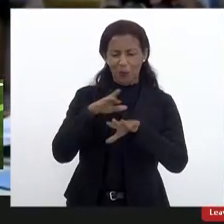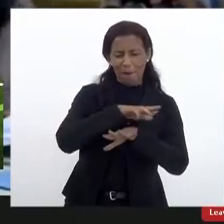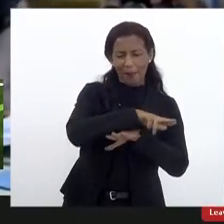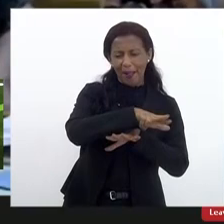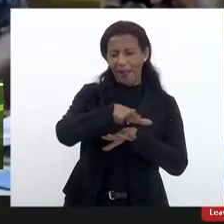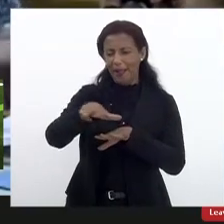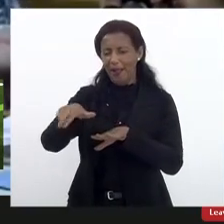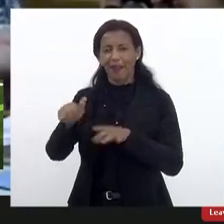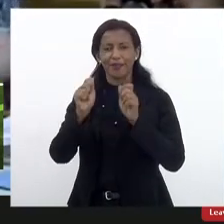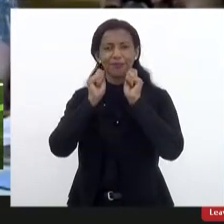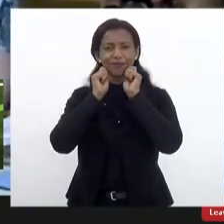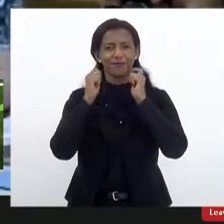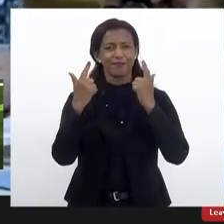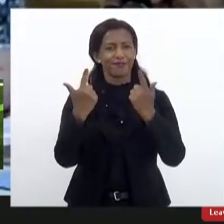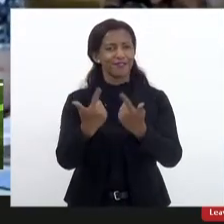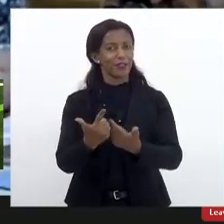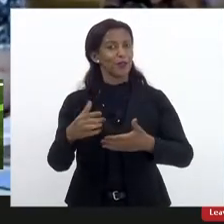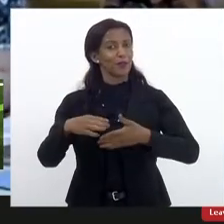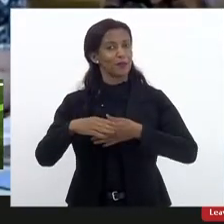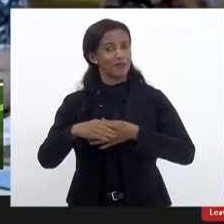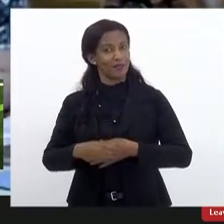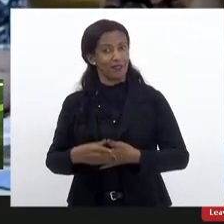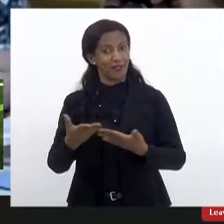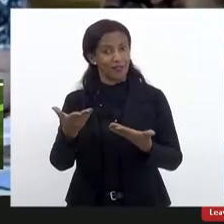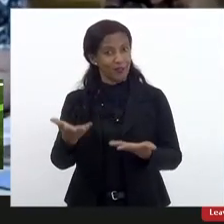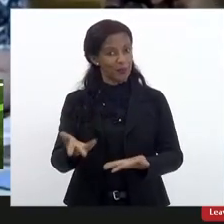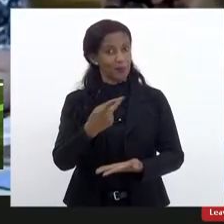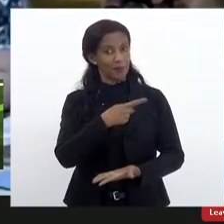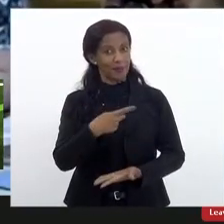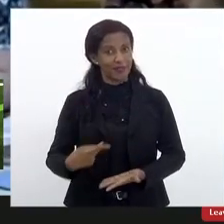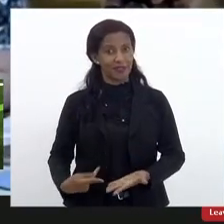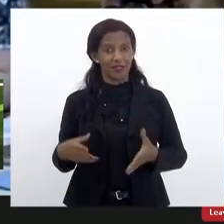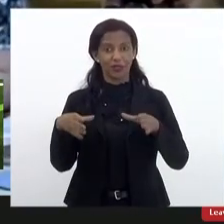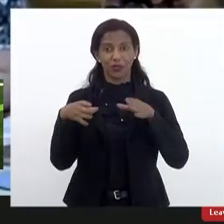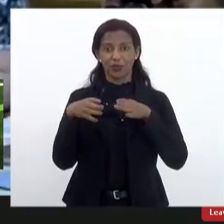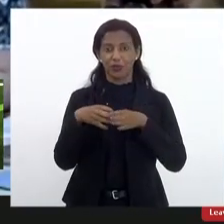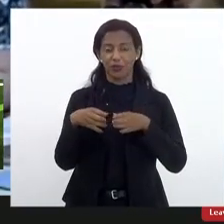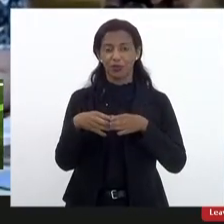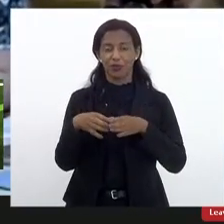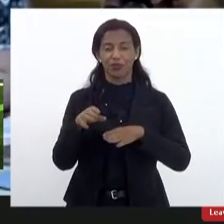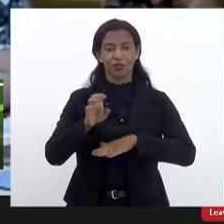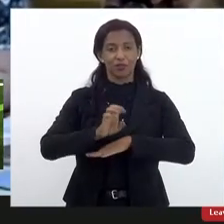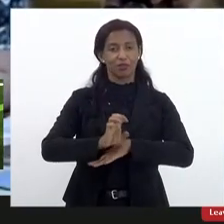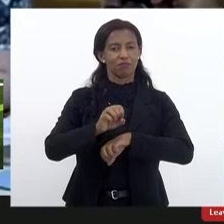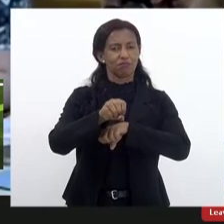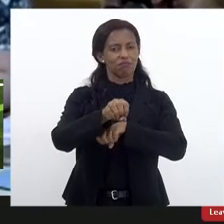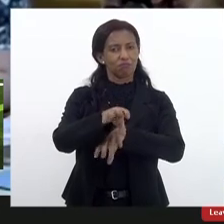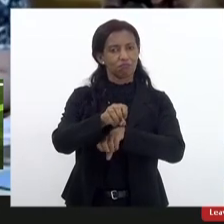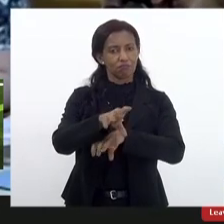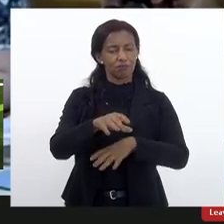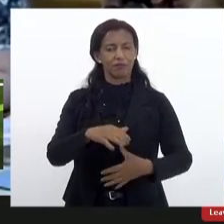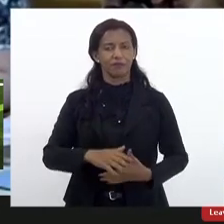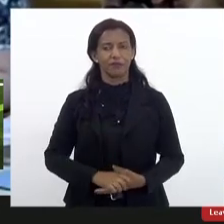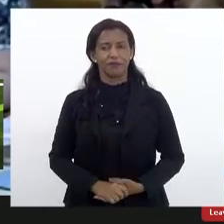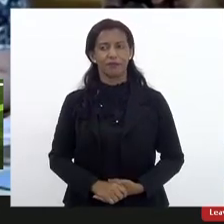LERJ, cumprimentar o nosso presidente do Conselho Estadual de Educação,